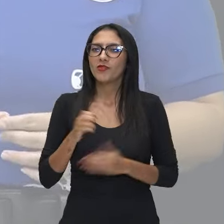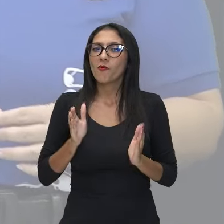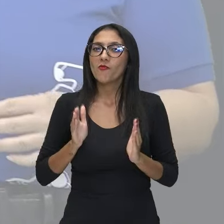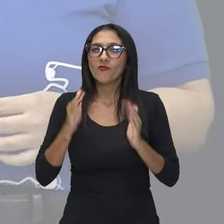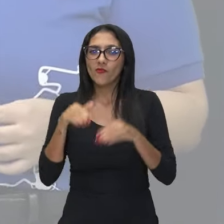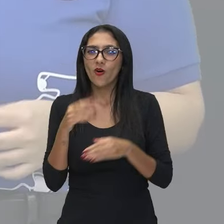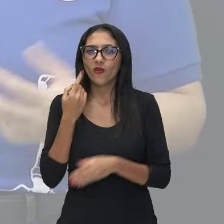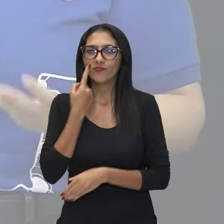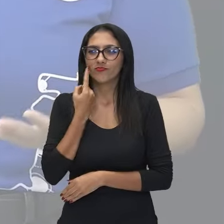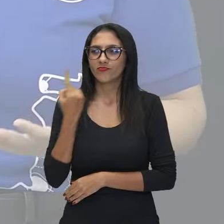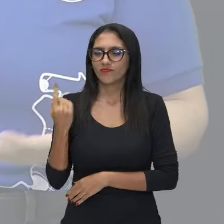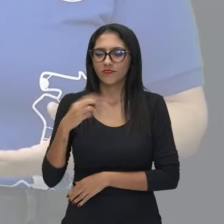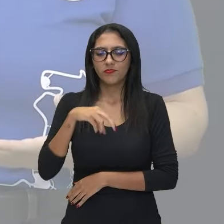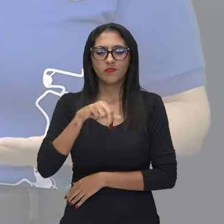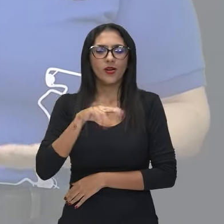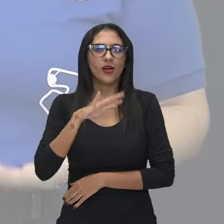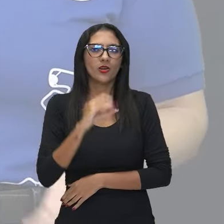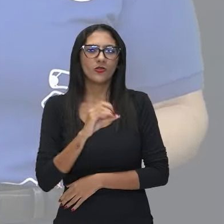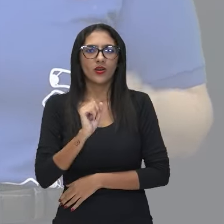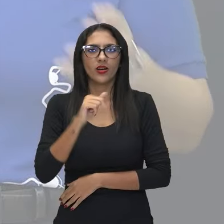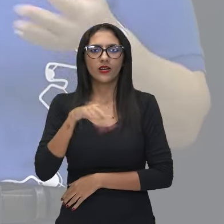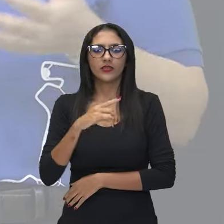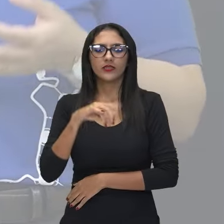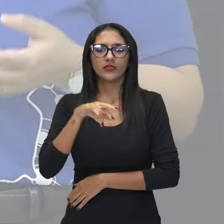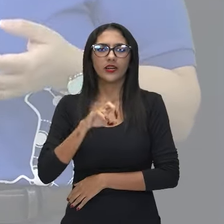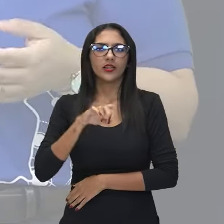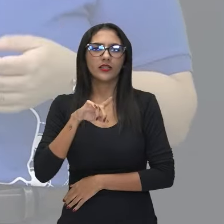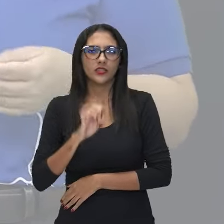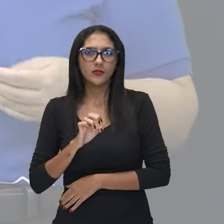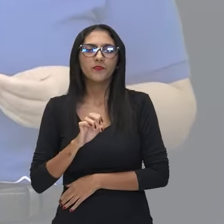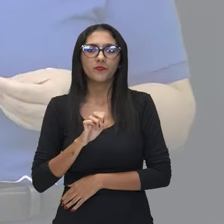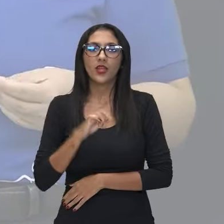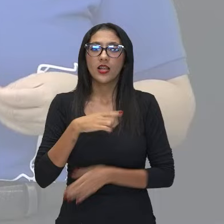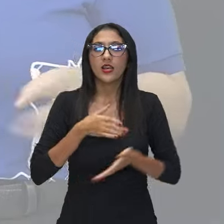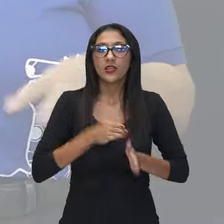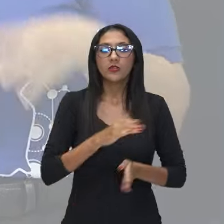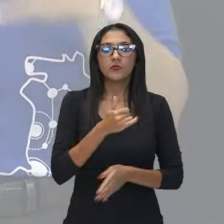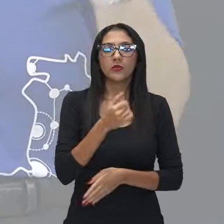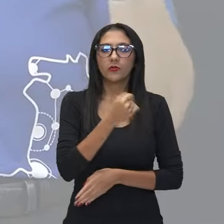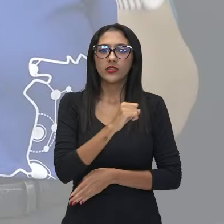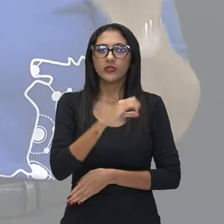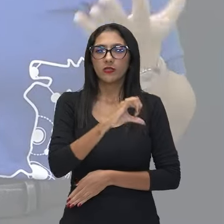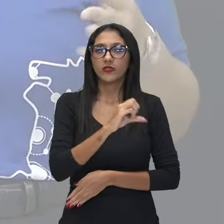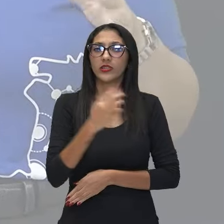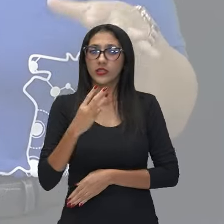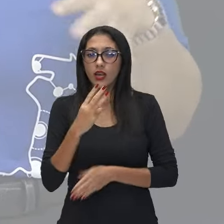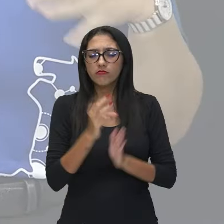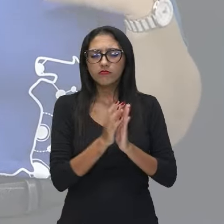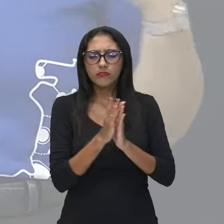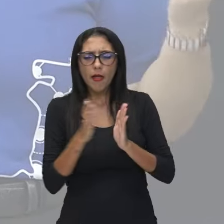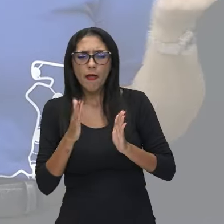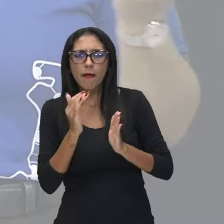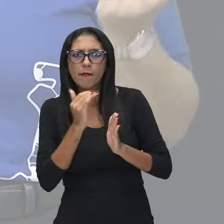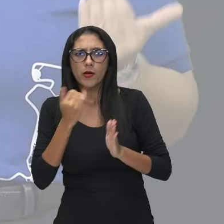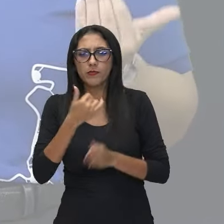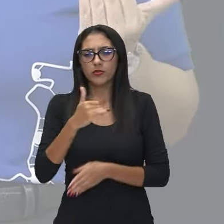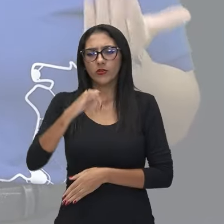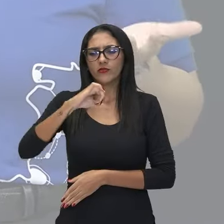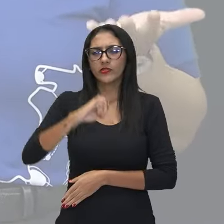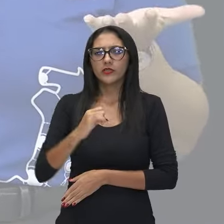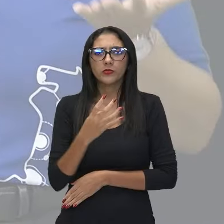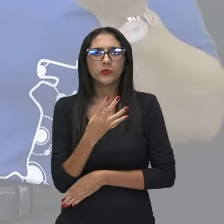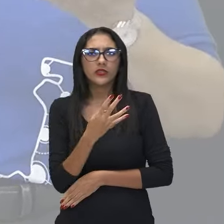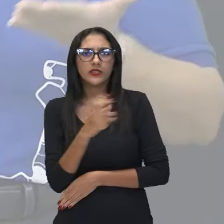aí que ele nasceu em 1893 e morreu em 1945. Então, percebam que ele viveu justamente